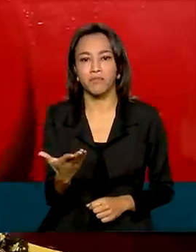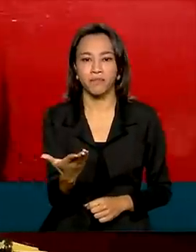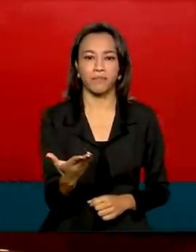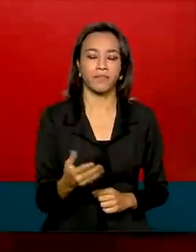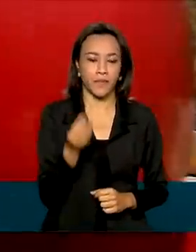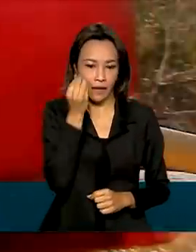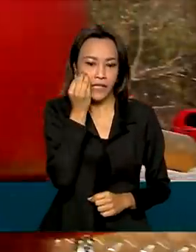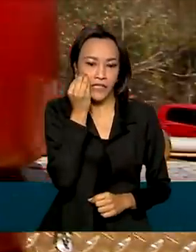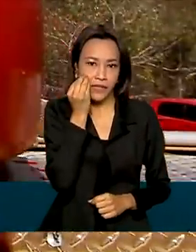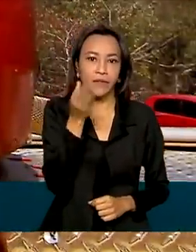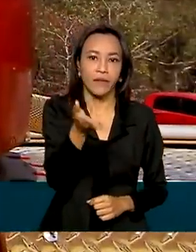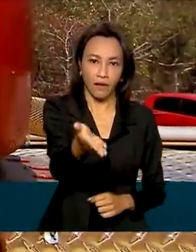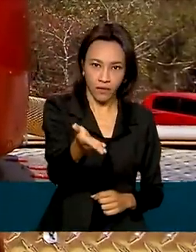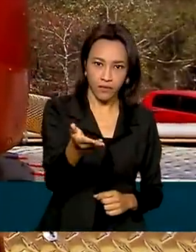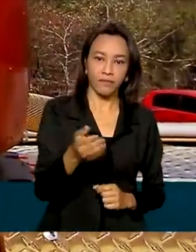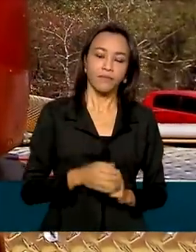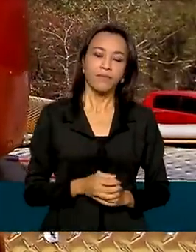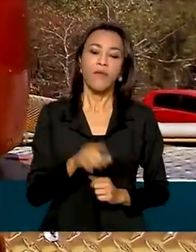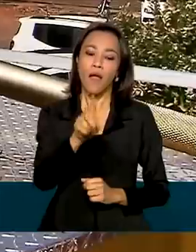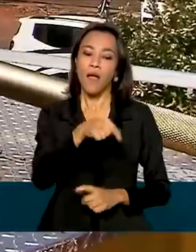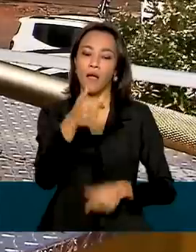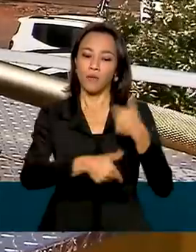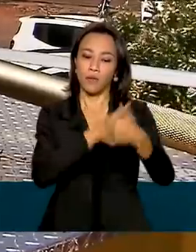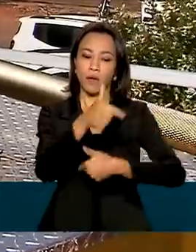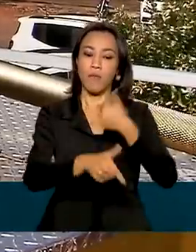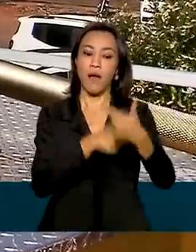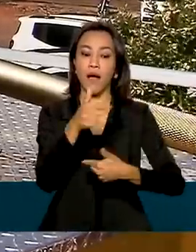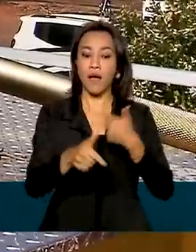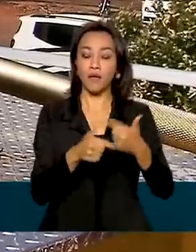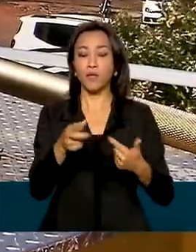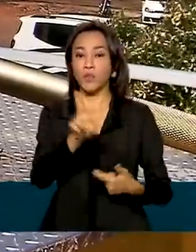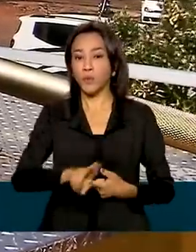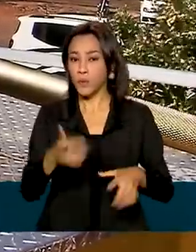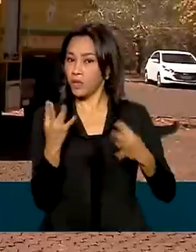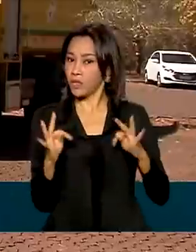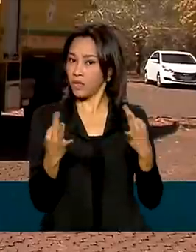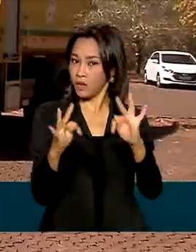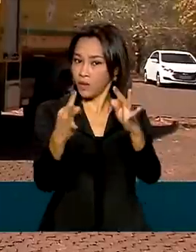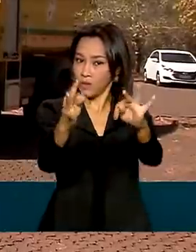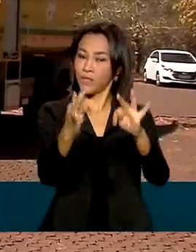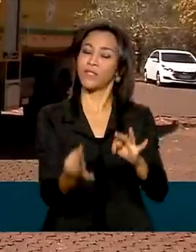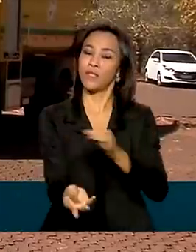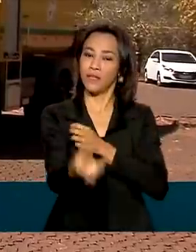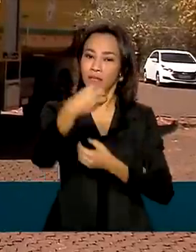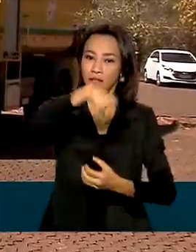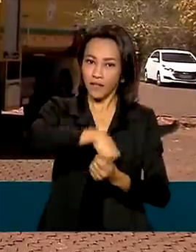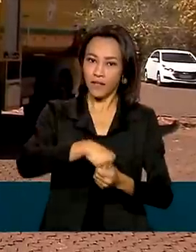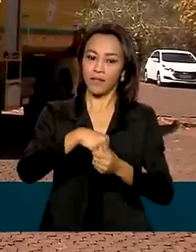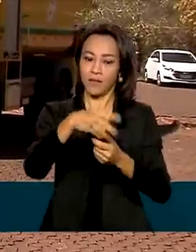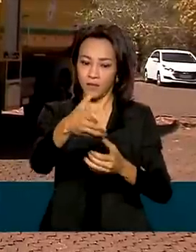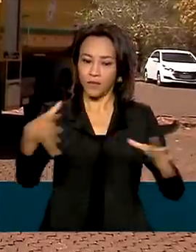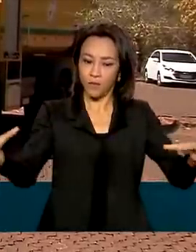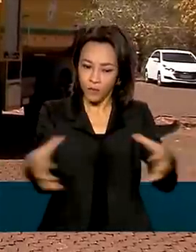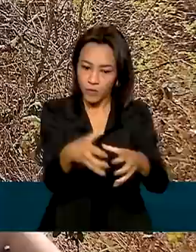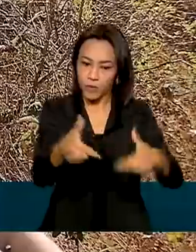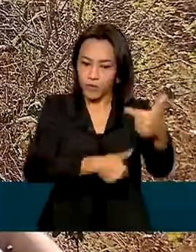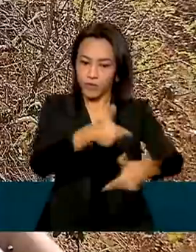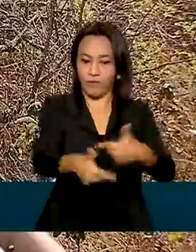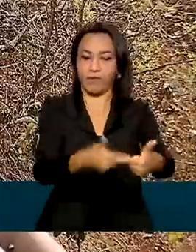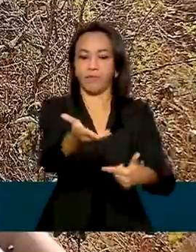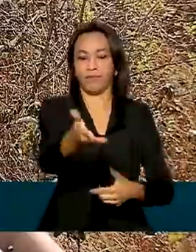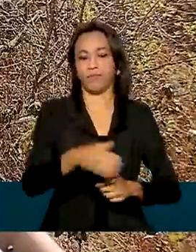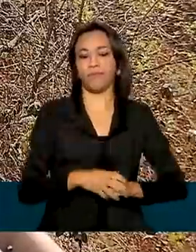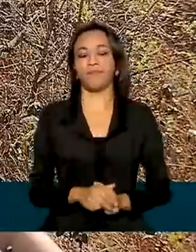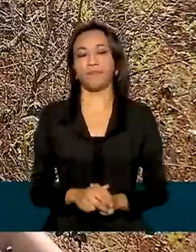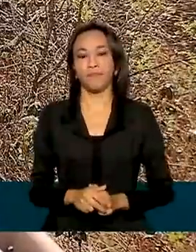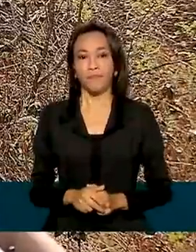A medida faz parte de um trabalho de modernização e logística que será implementado ao longo do ano no ICMBio. É